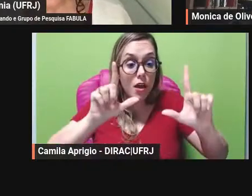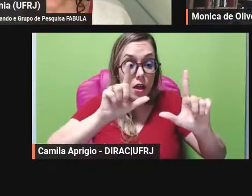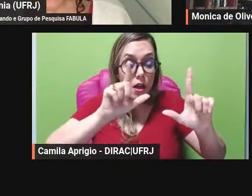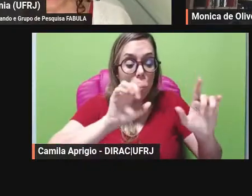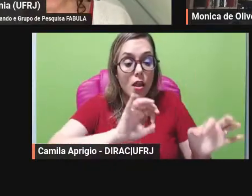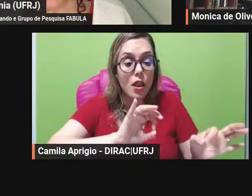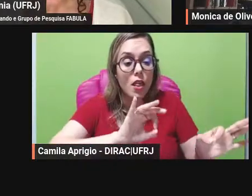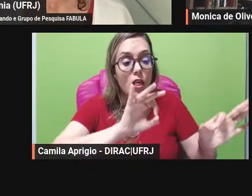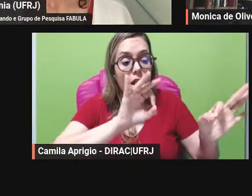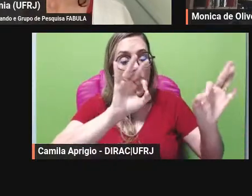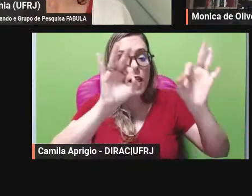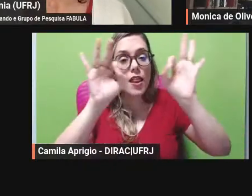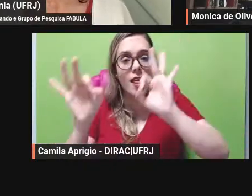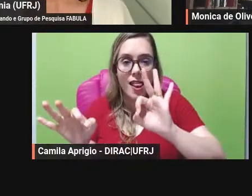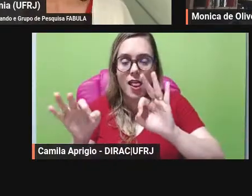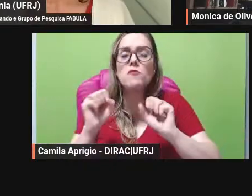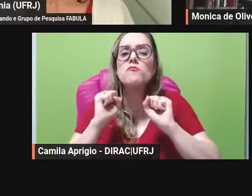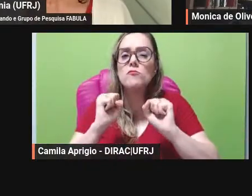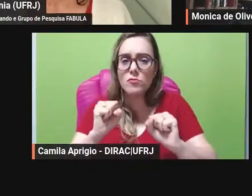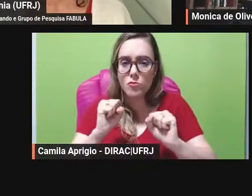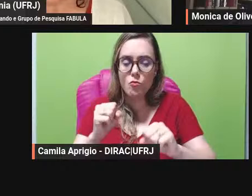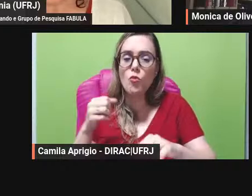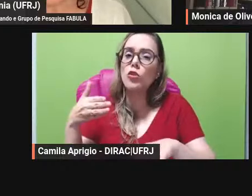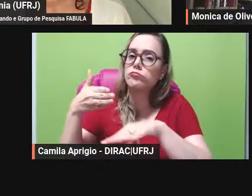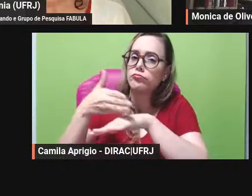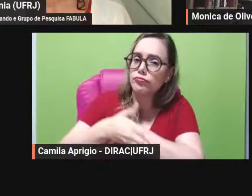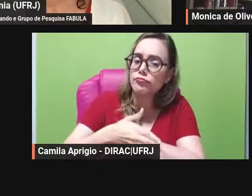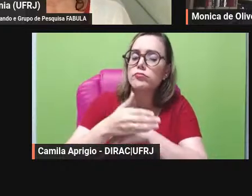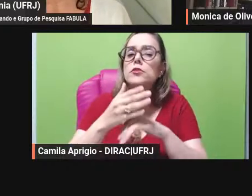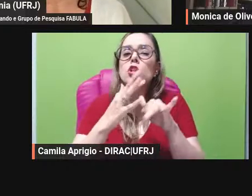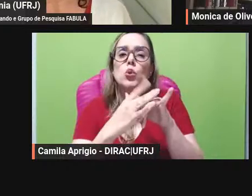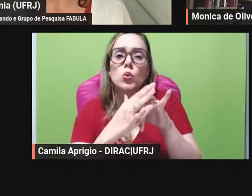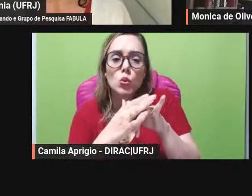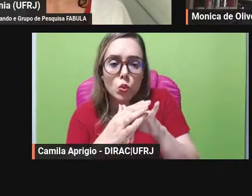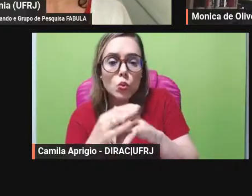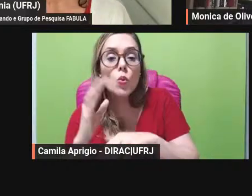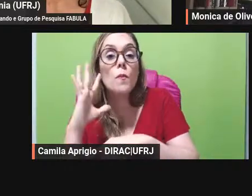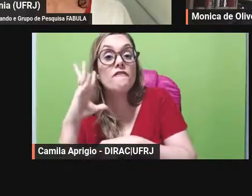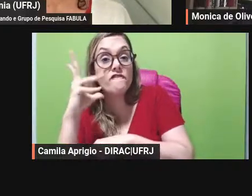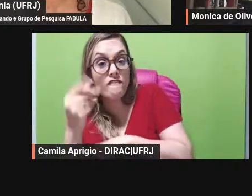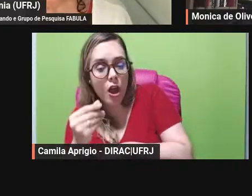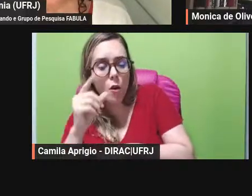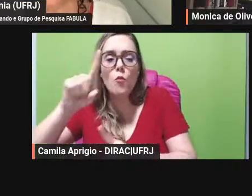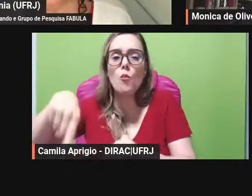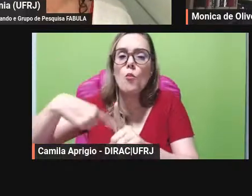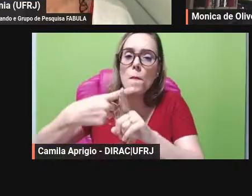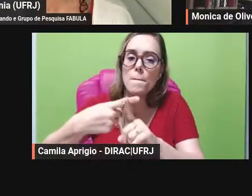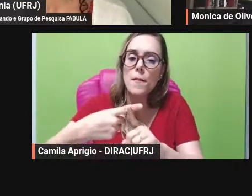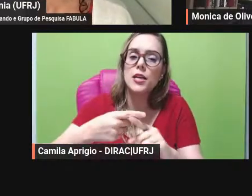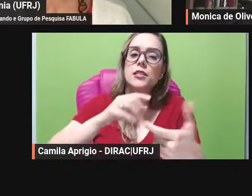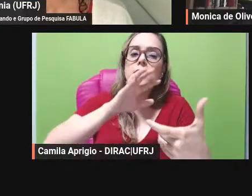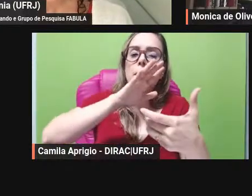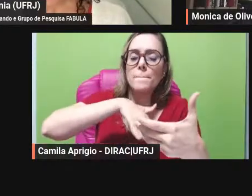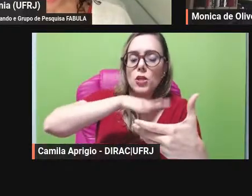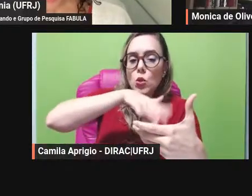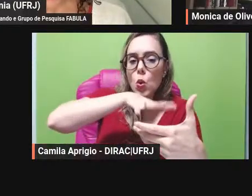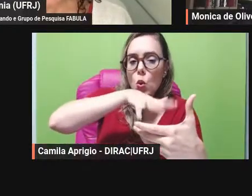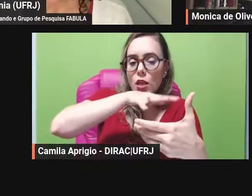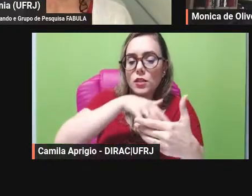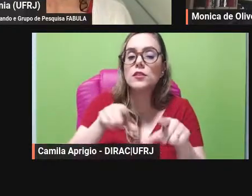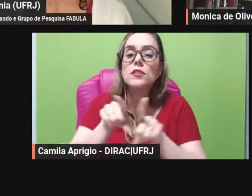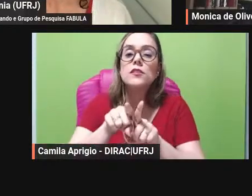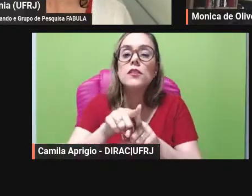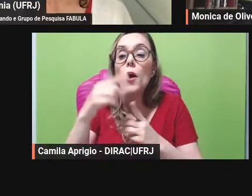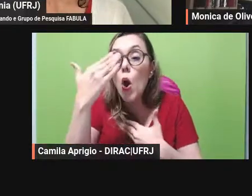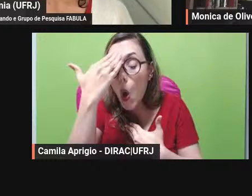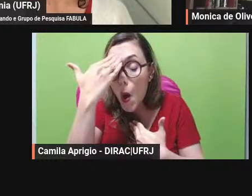Mitologando queria também mencionar e agradecer a presença da professora Adriane Duarte